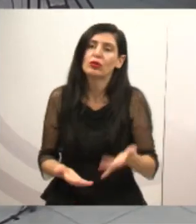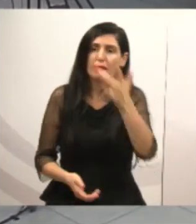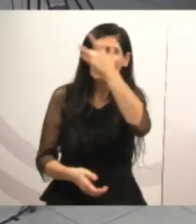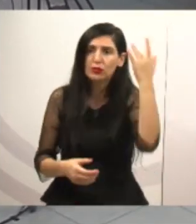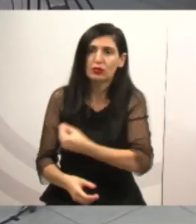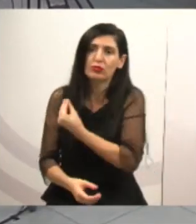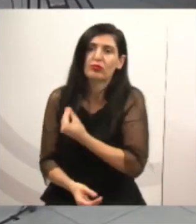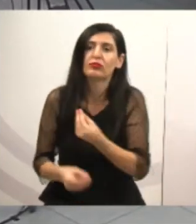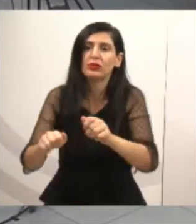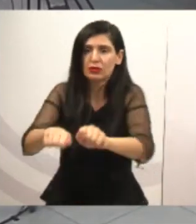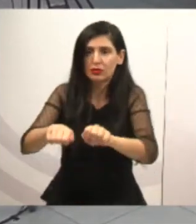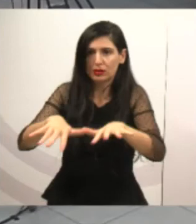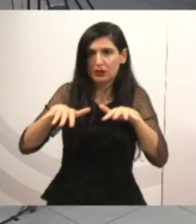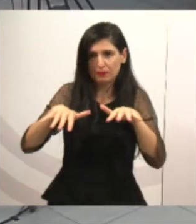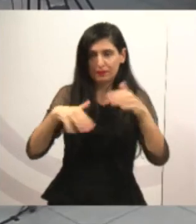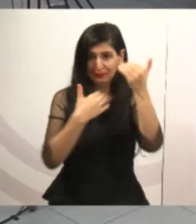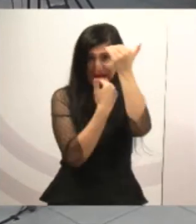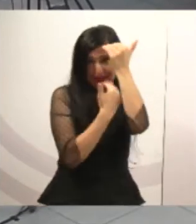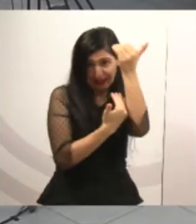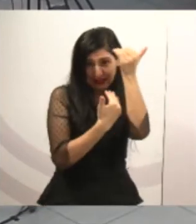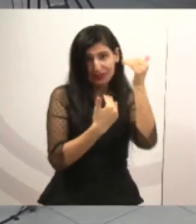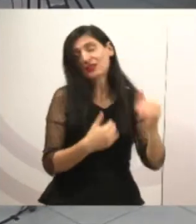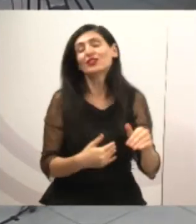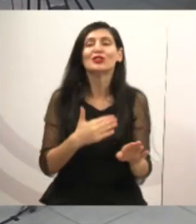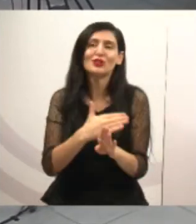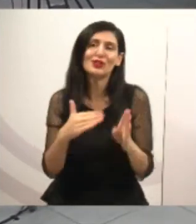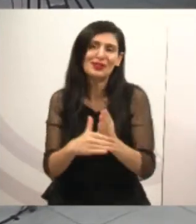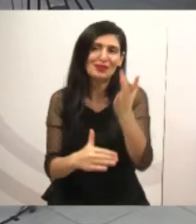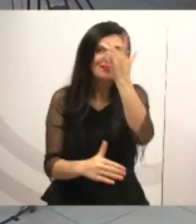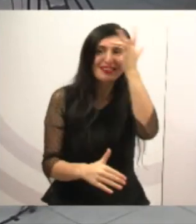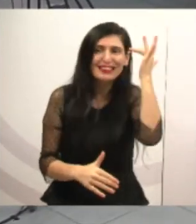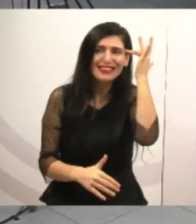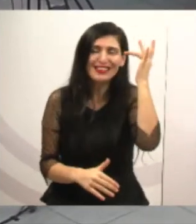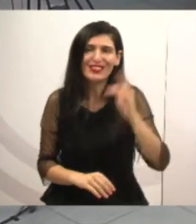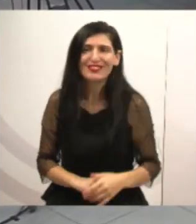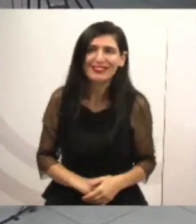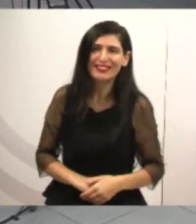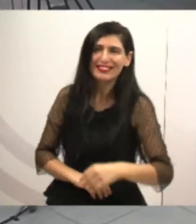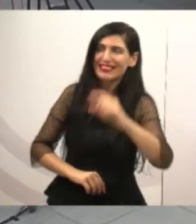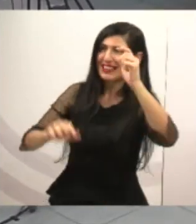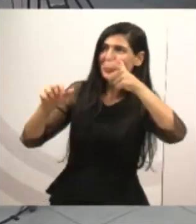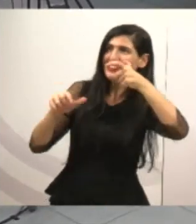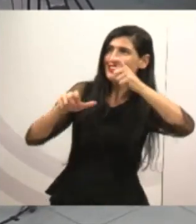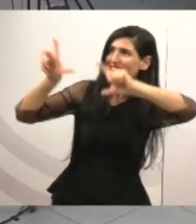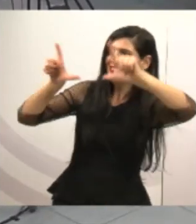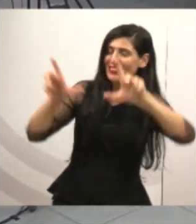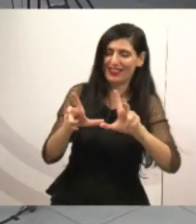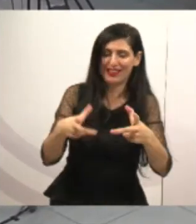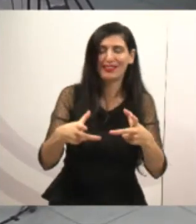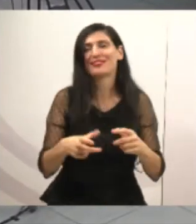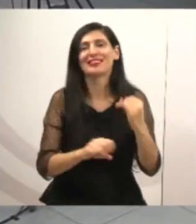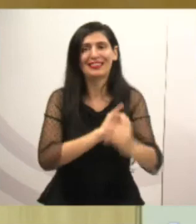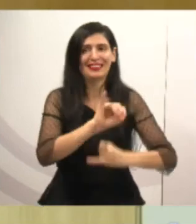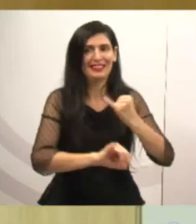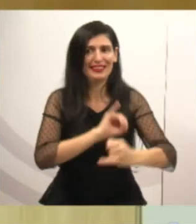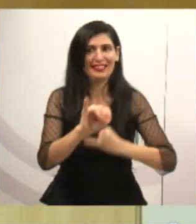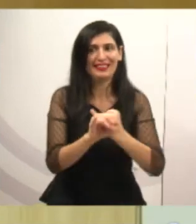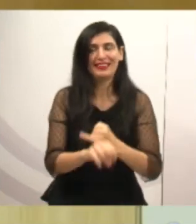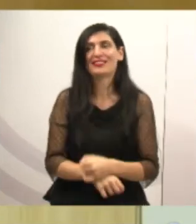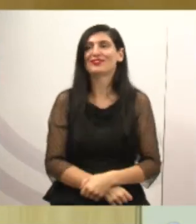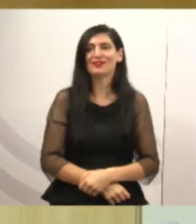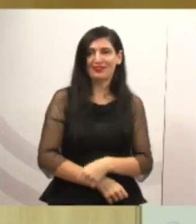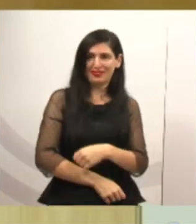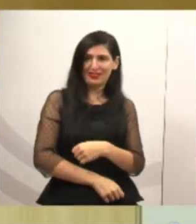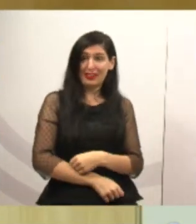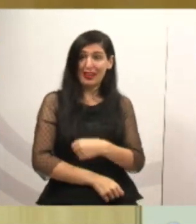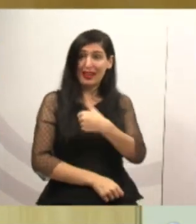nas galerias, agradeço, por fim, todos os que nos acompanharam pela TV Câmara e pela internet. E às 22